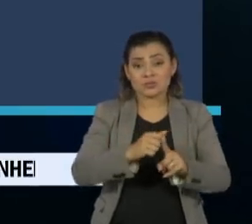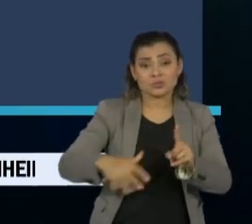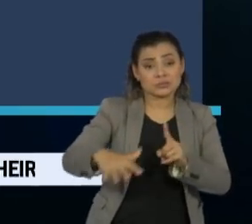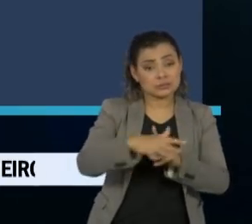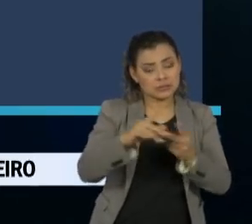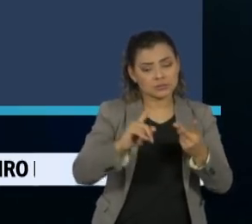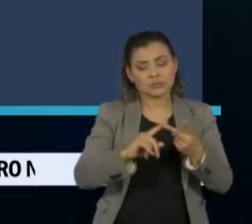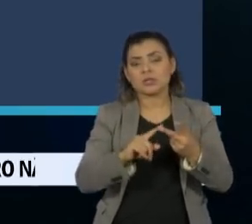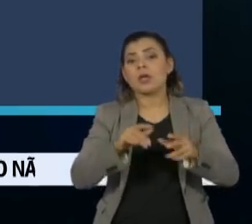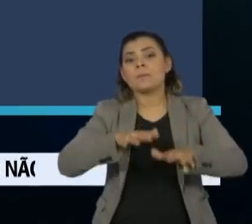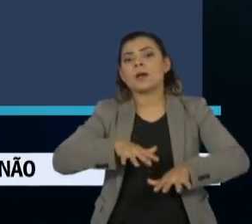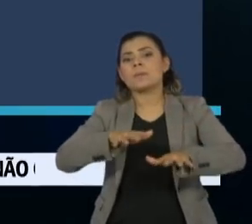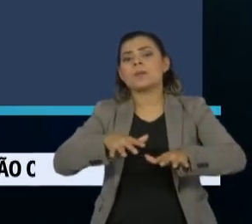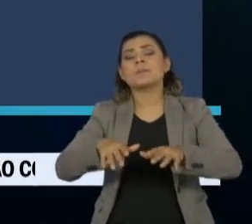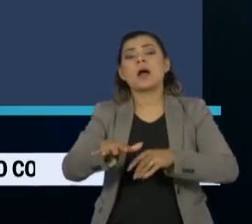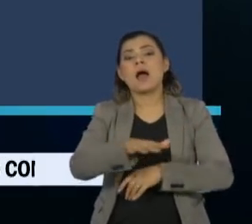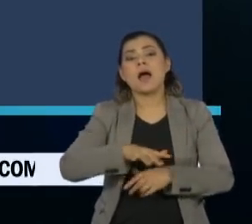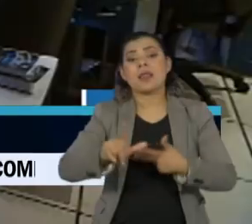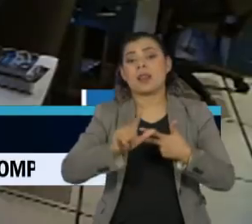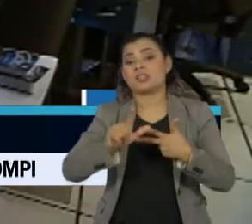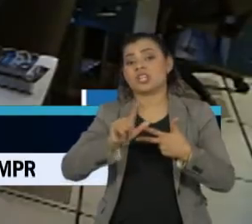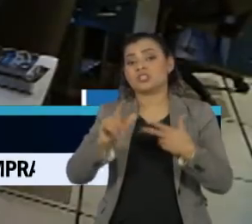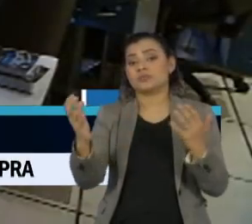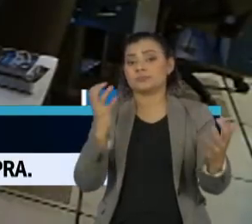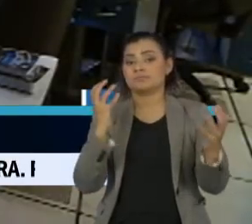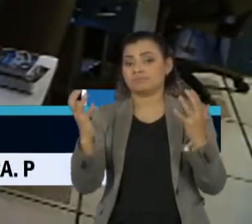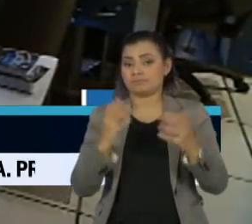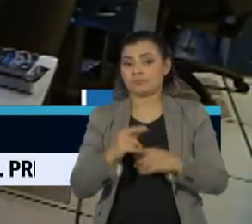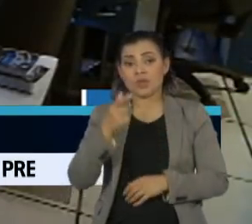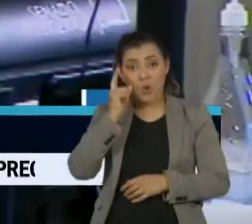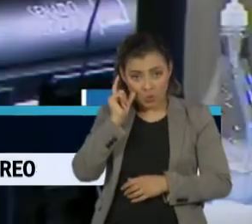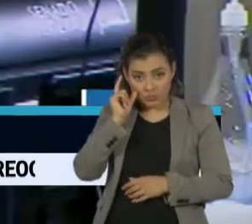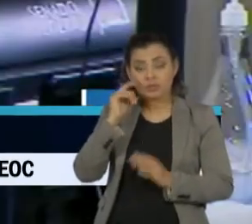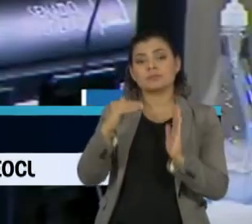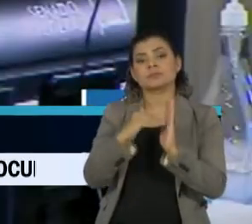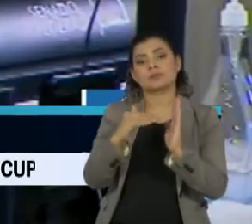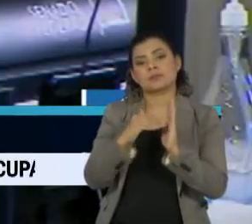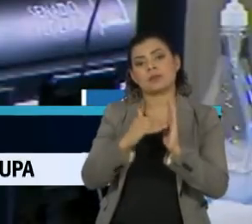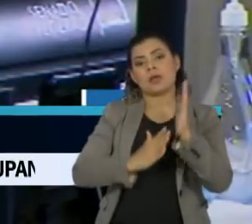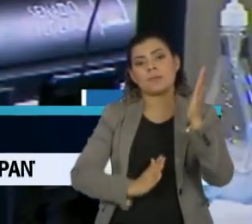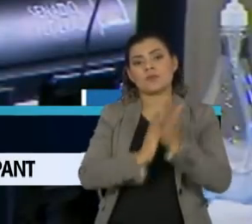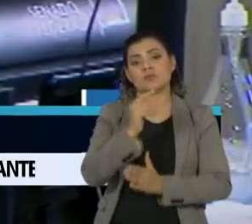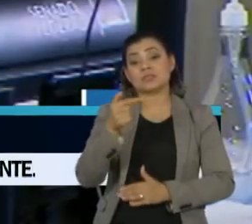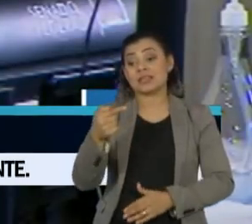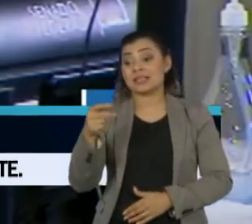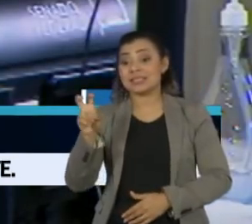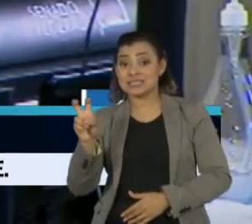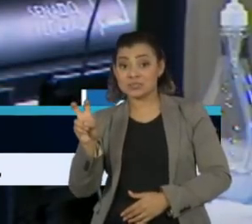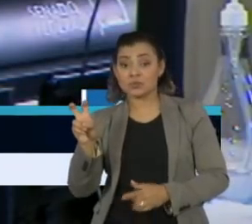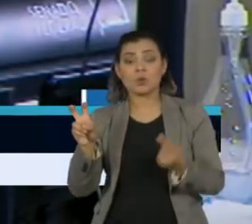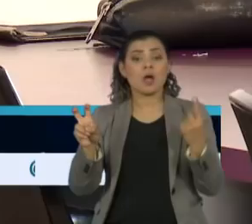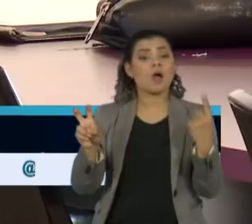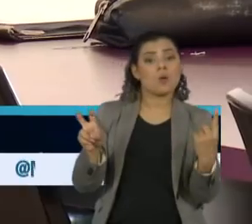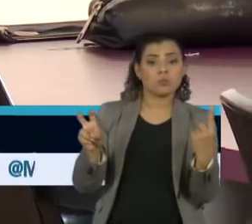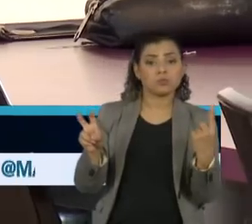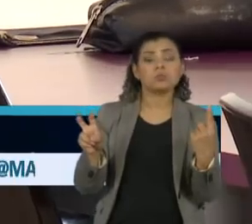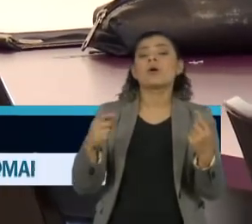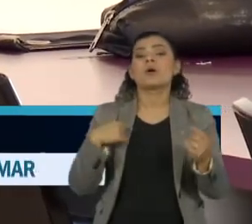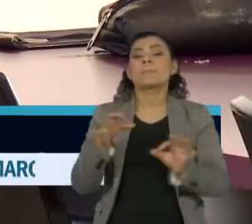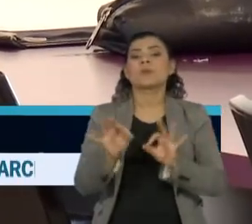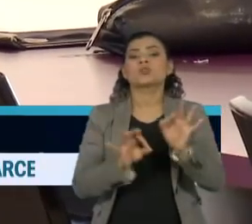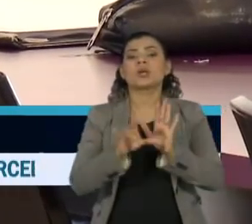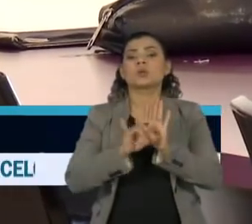e às manifestações do poder legislativo. Ontem, o Senado aprovou por 75 votos a um o projeto de lei que